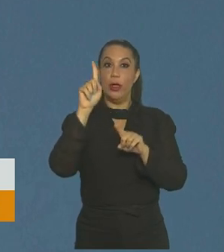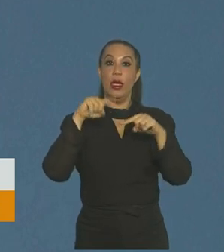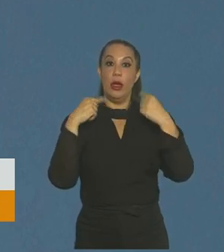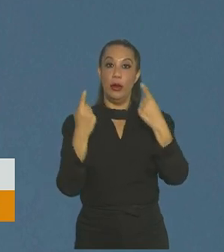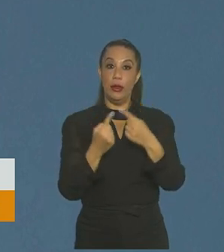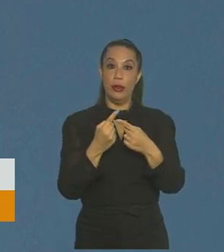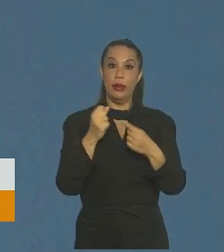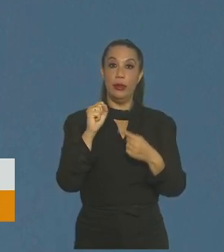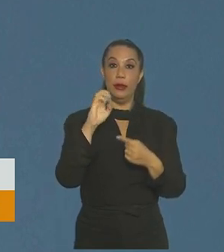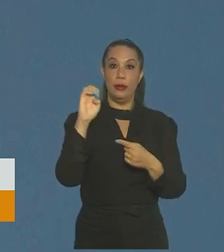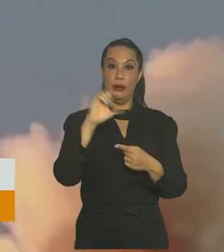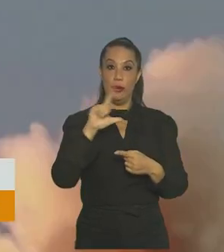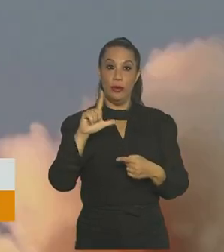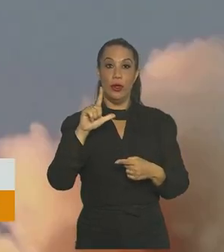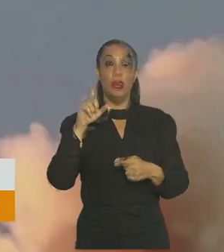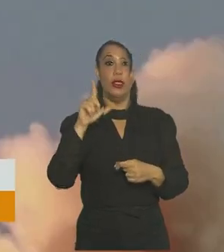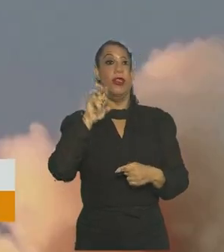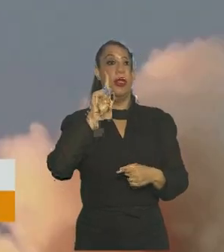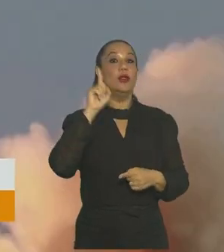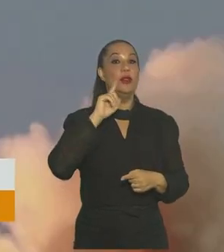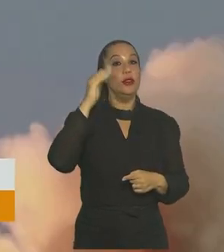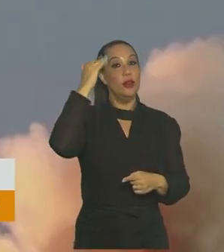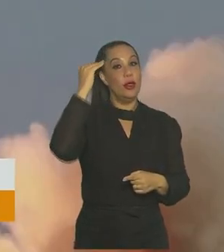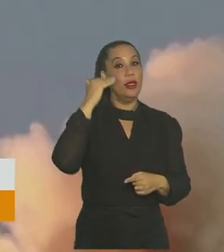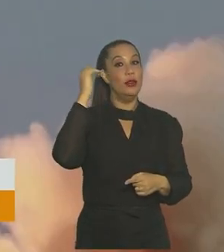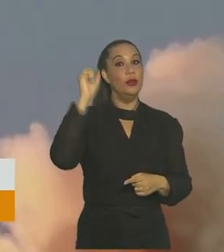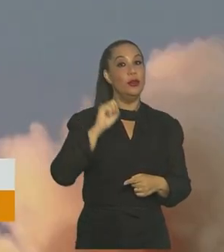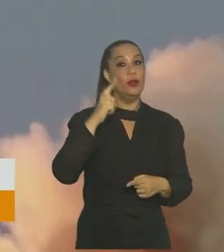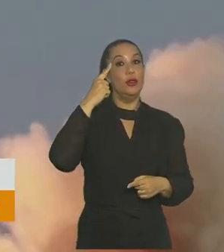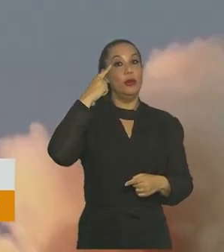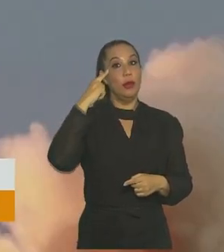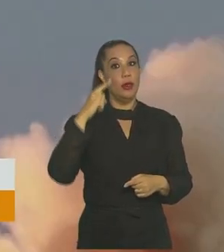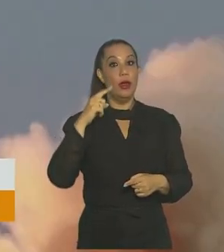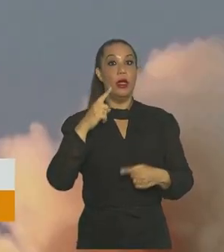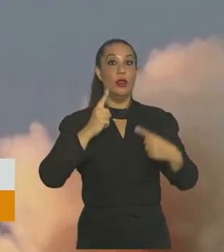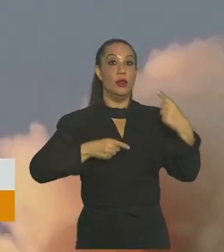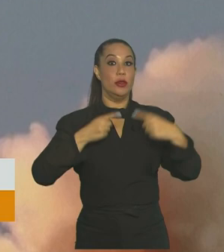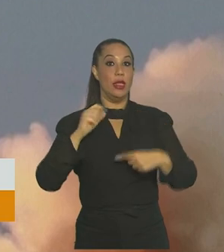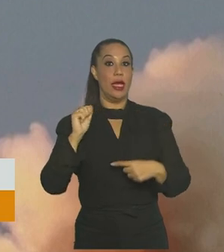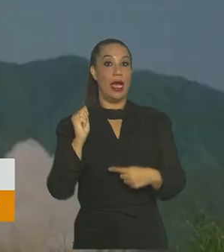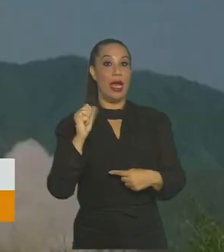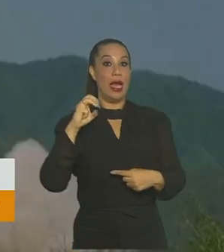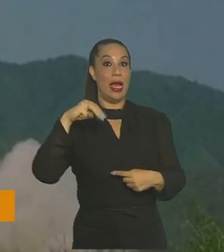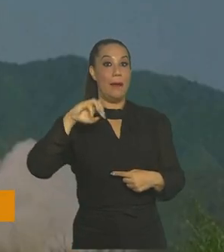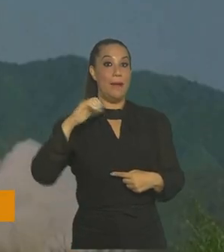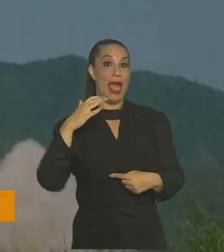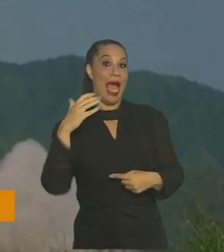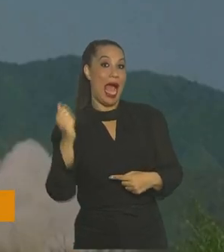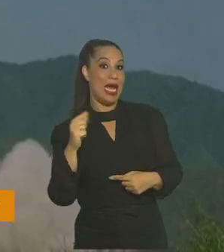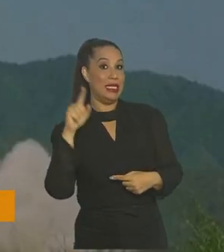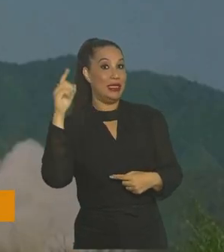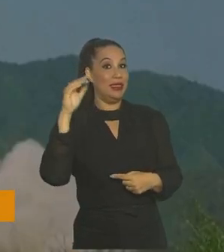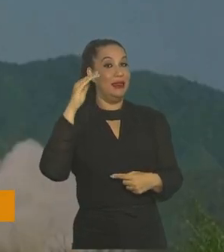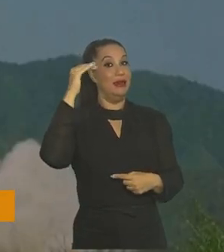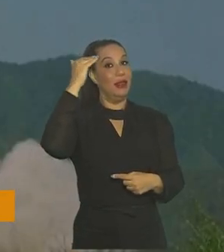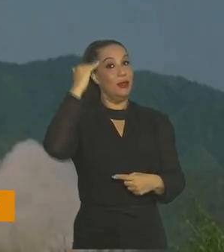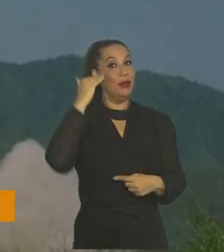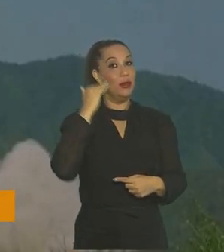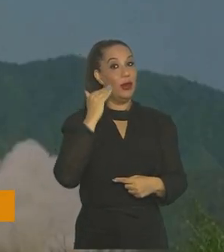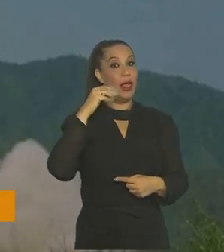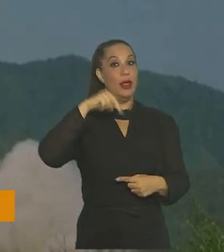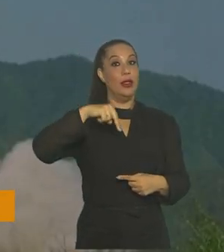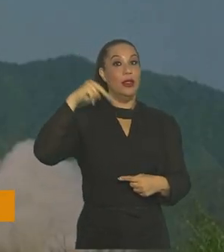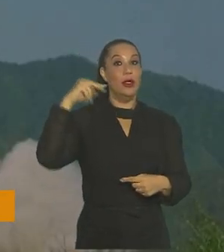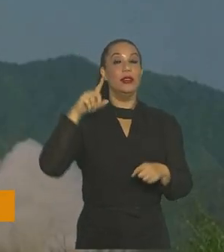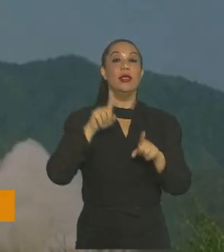Unidos, Coreia do Sul e Japão discutem a ameaça norte-coreana na península. O governo americano também condenou o